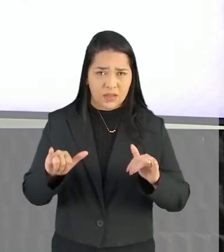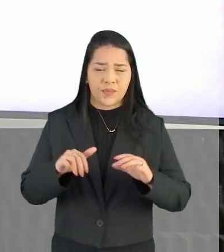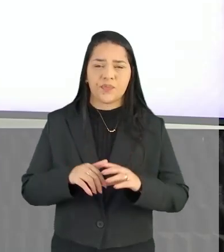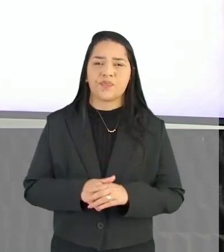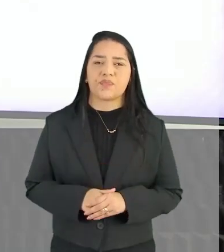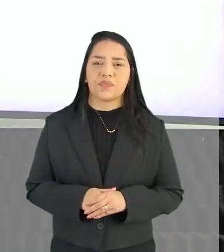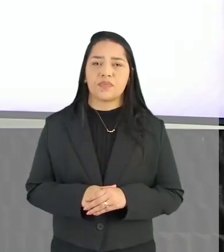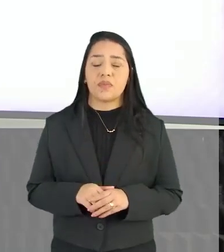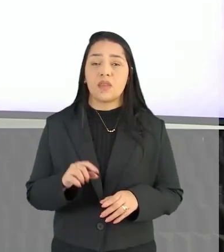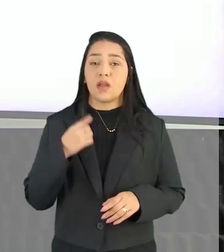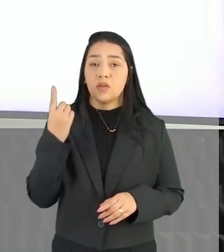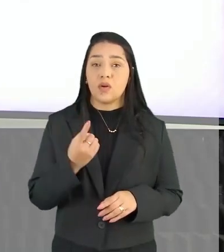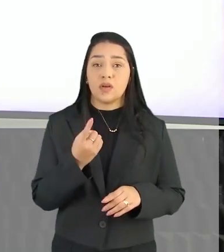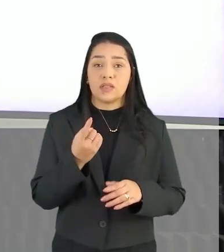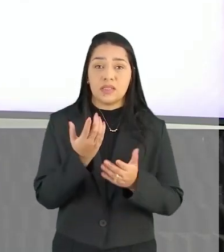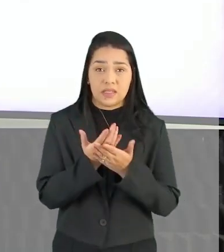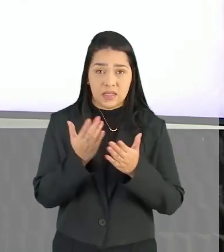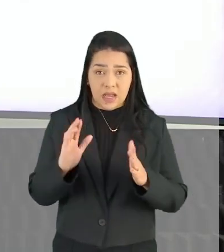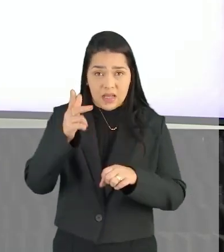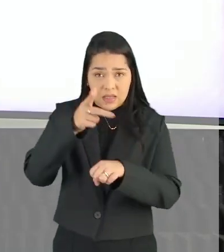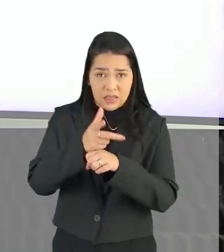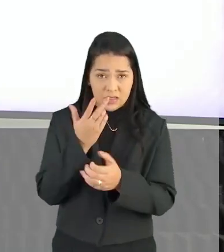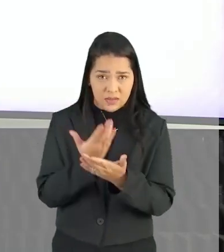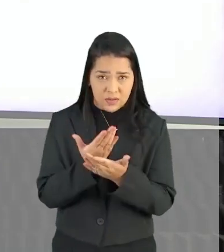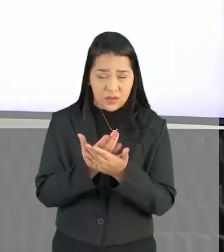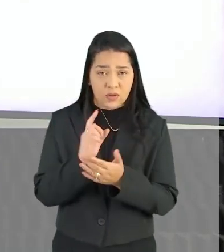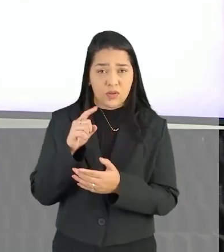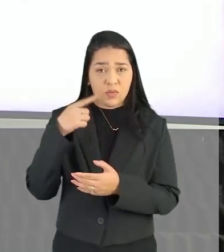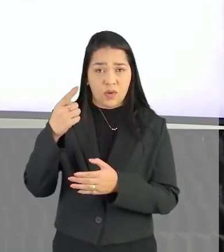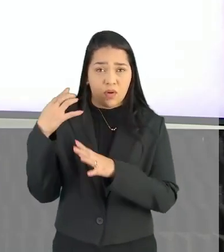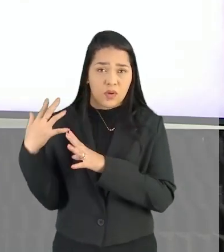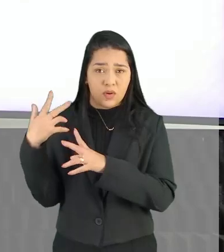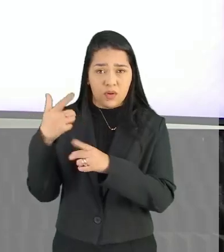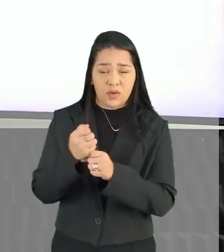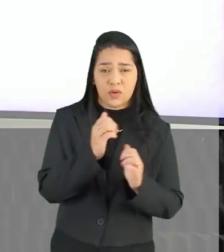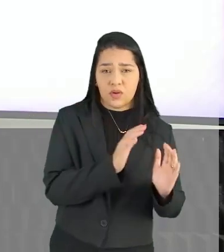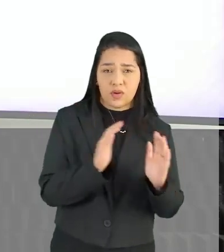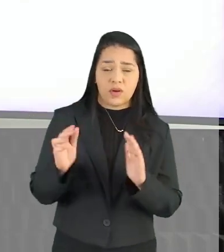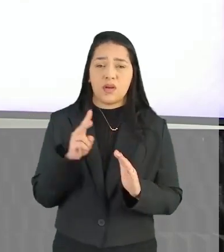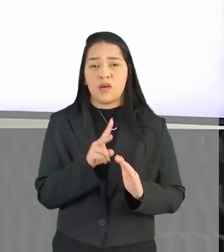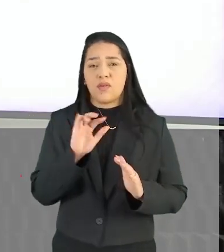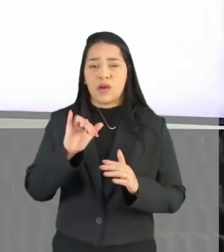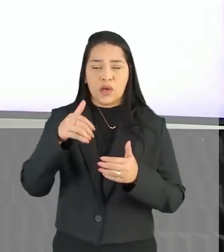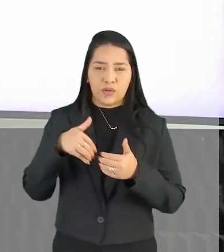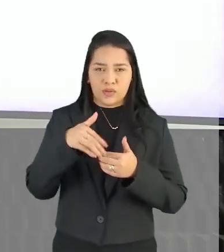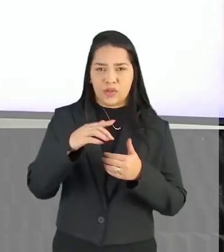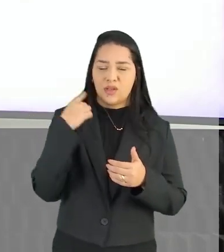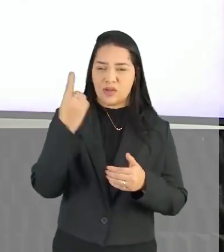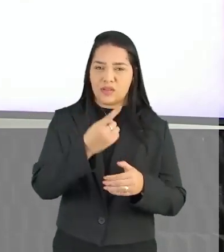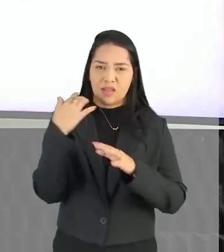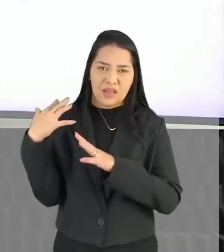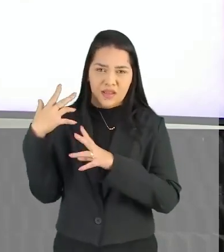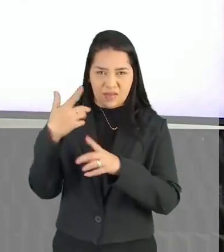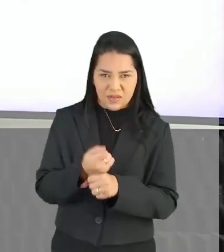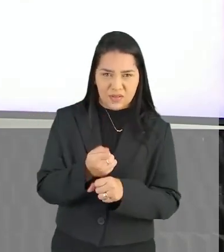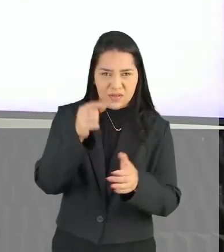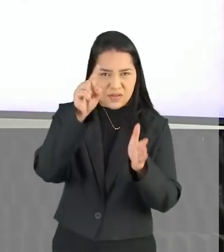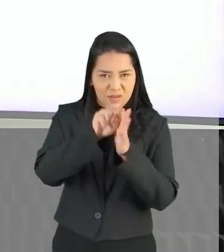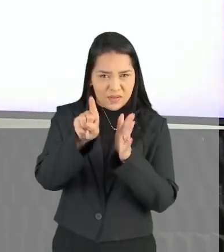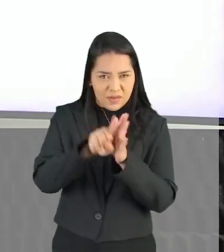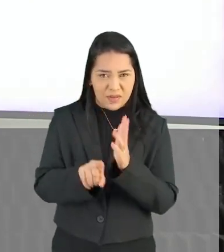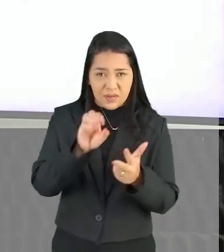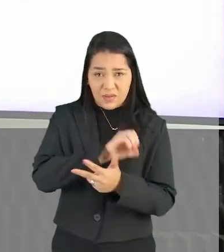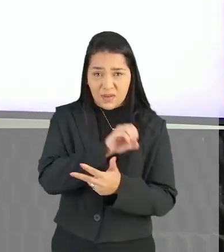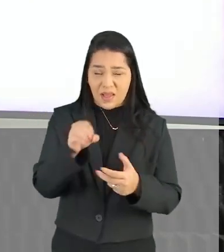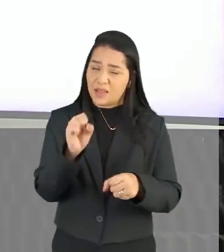A gente vai encerrar Esse bloco E aí a gente Nos próximos blocos A gente vai continuar A nossa revisão Por meio de questões